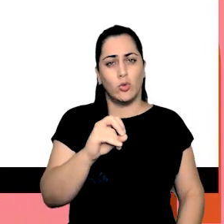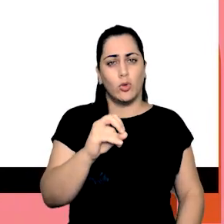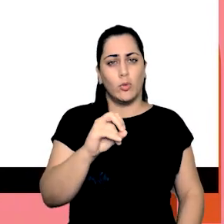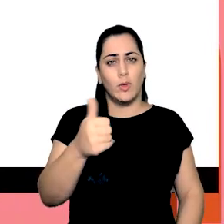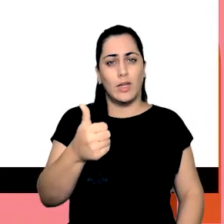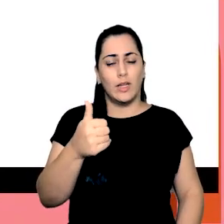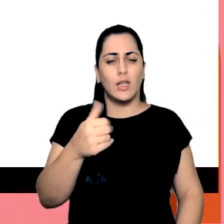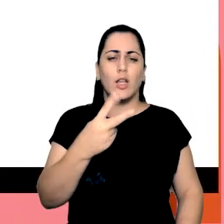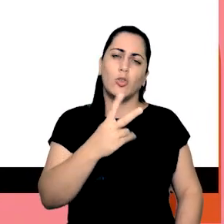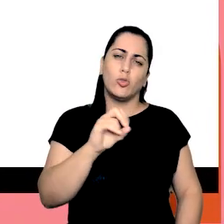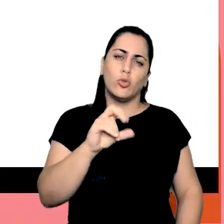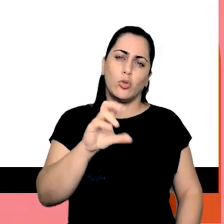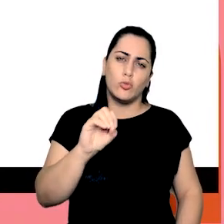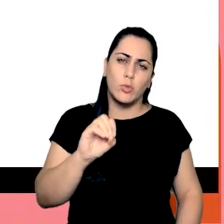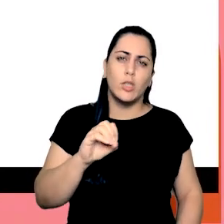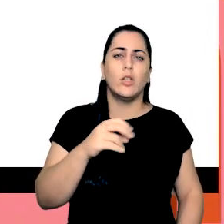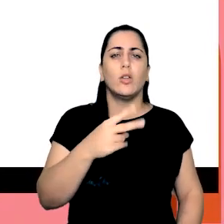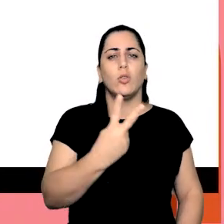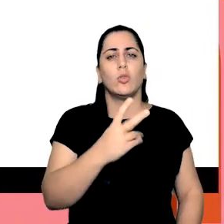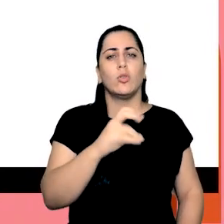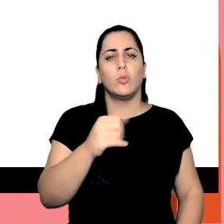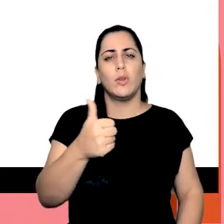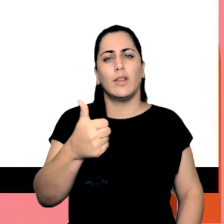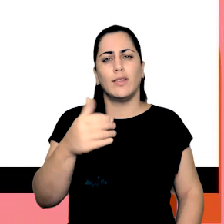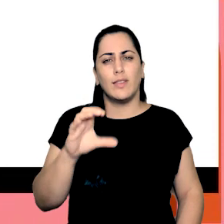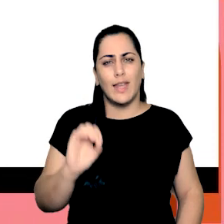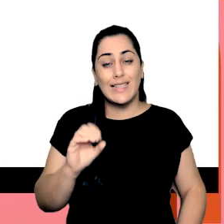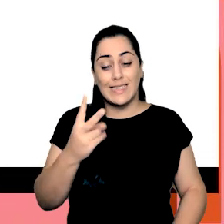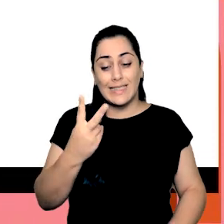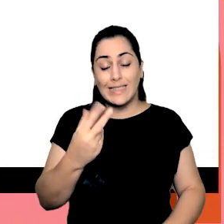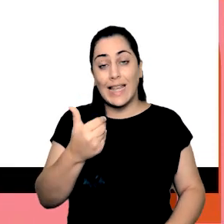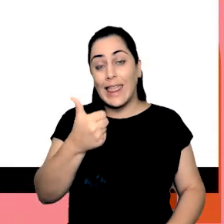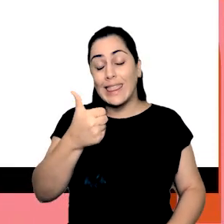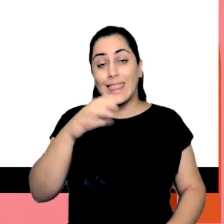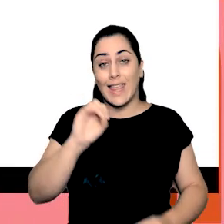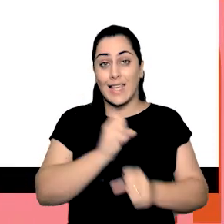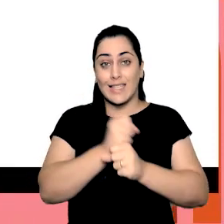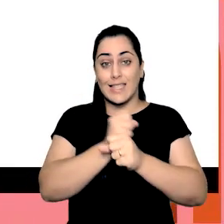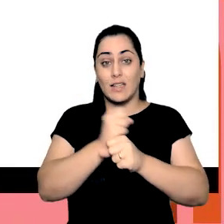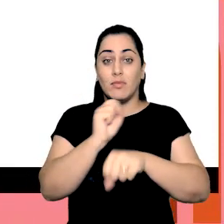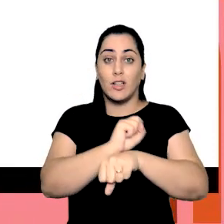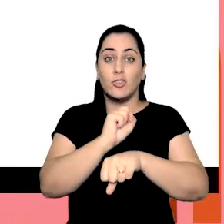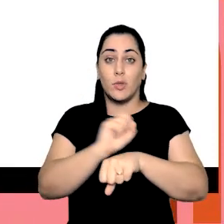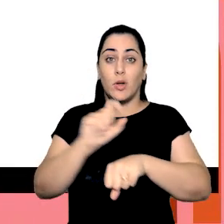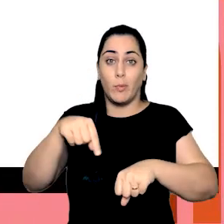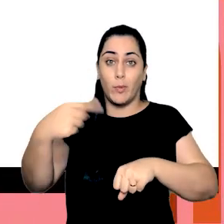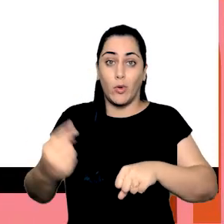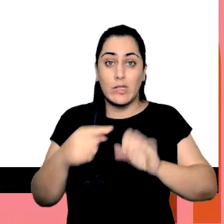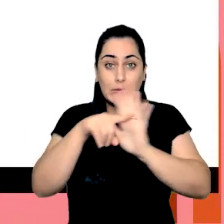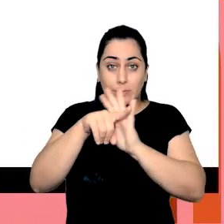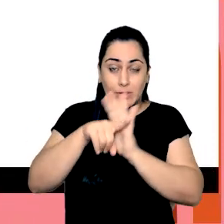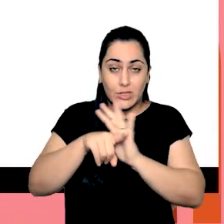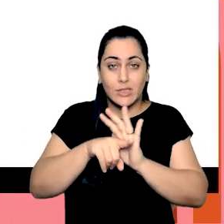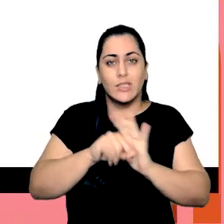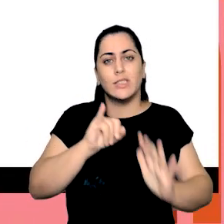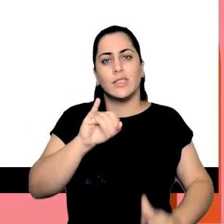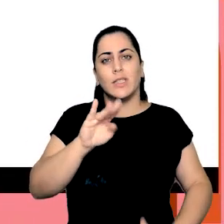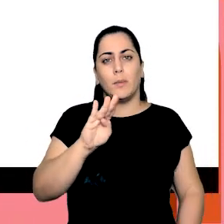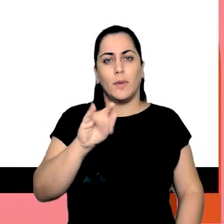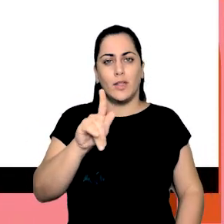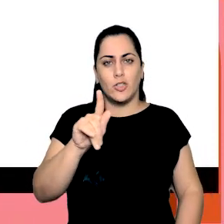de 2000, 2010, nesse gap aí, desses 10 anos e vamos aguardar aí o próximo censo, nós